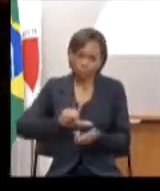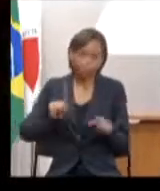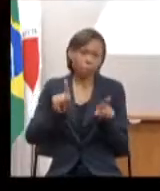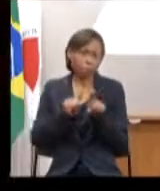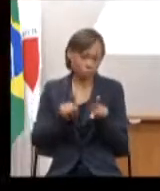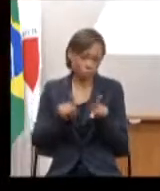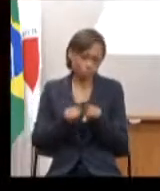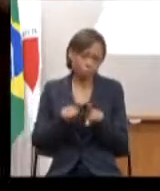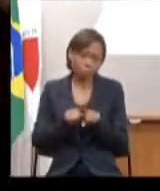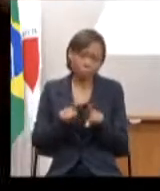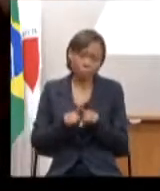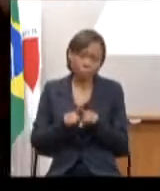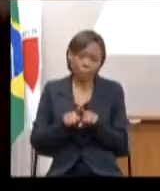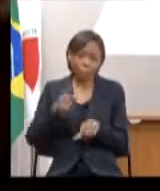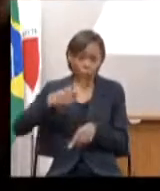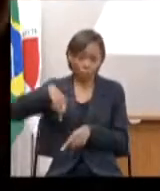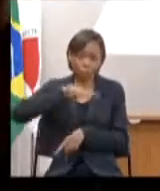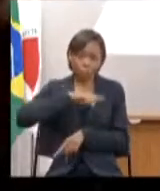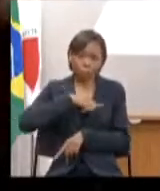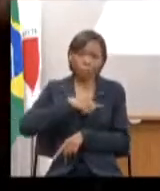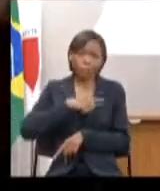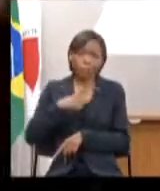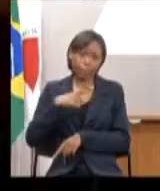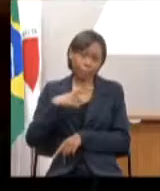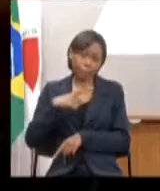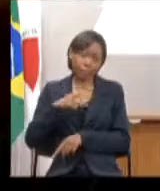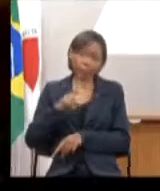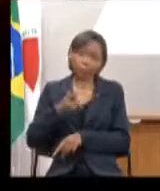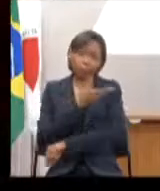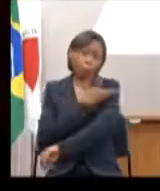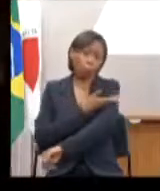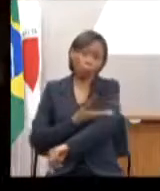como nós temos o hábito de